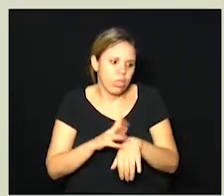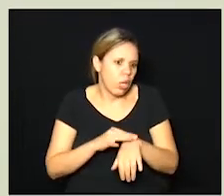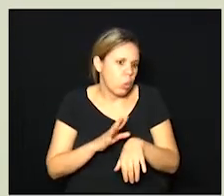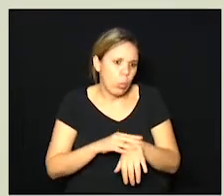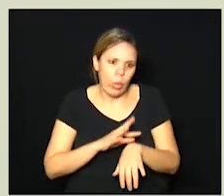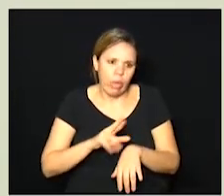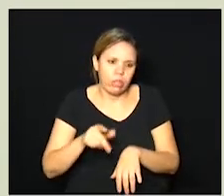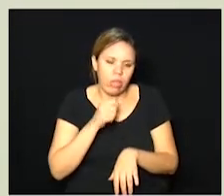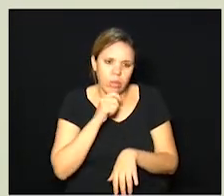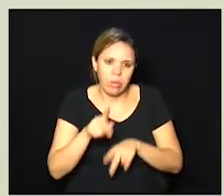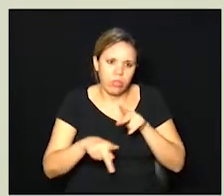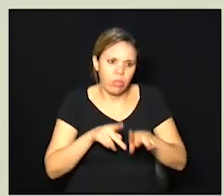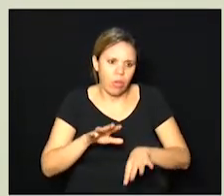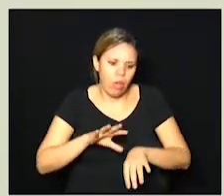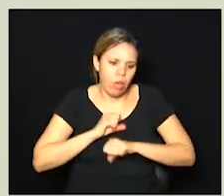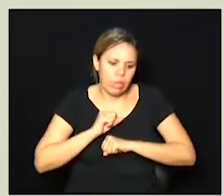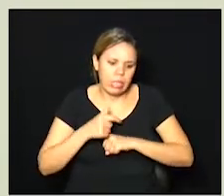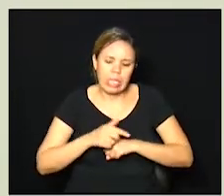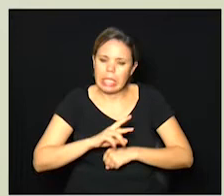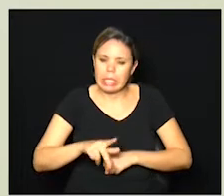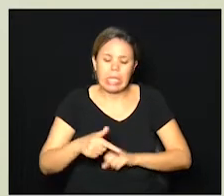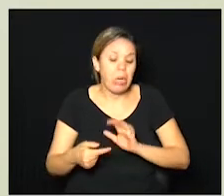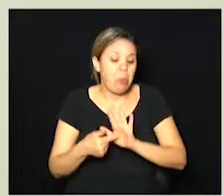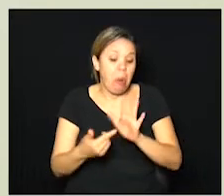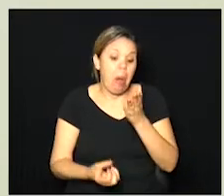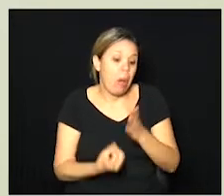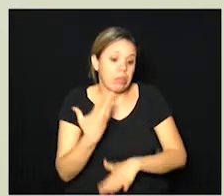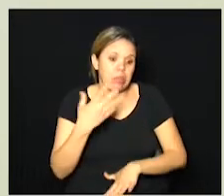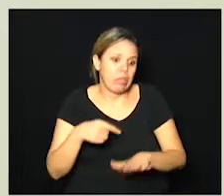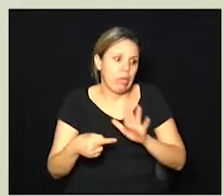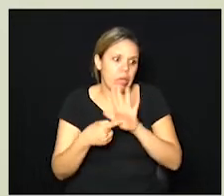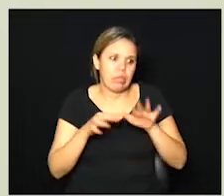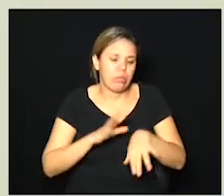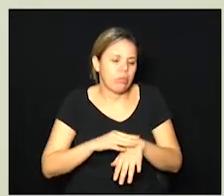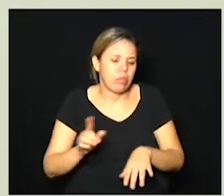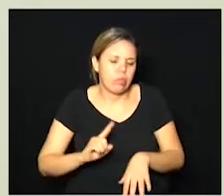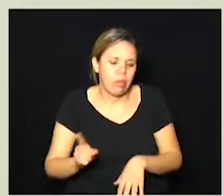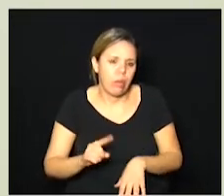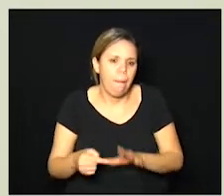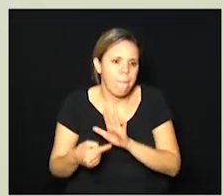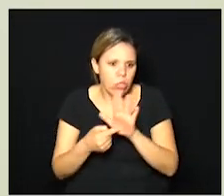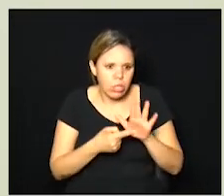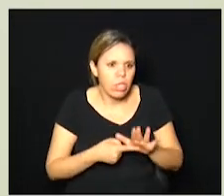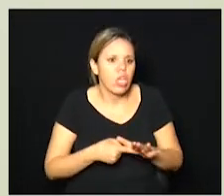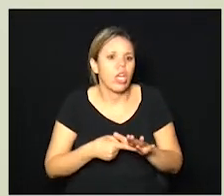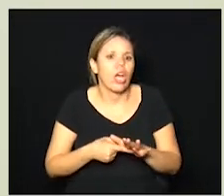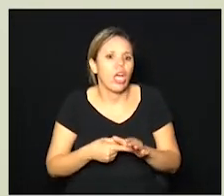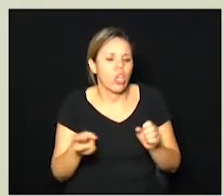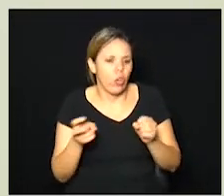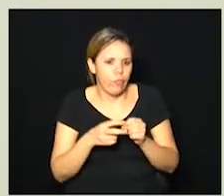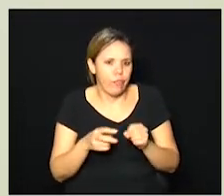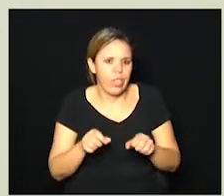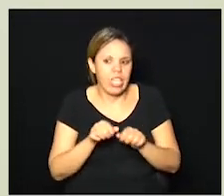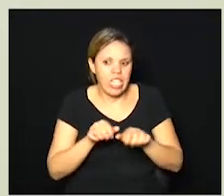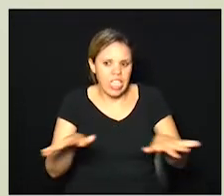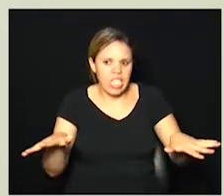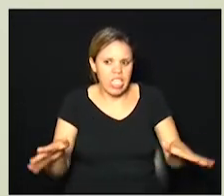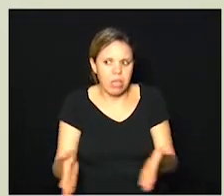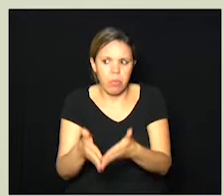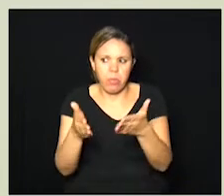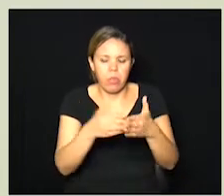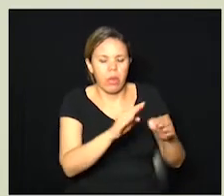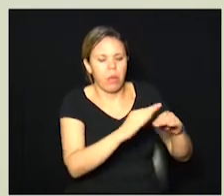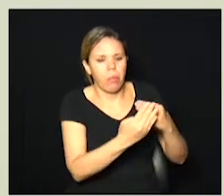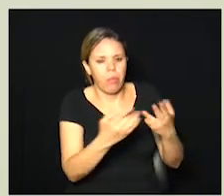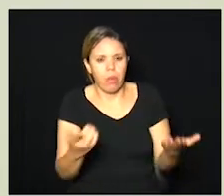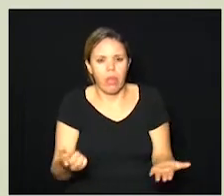pessoas assintomáticas né aqui mostrando que o vírus ele está ele está seguindo para a periferia mas você tem menos